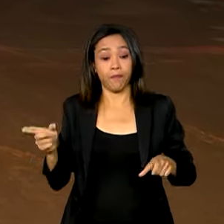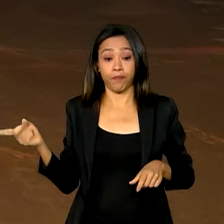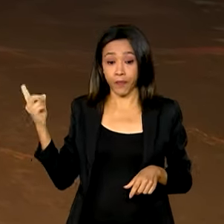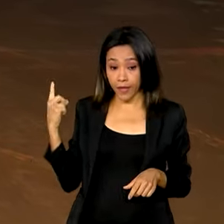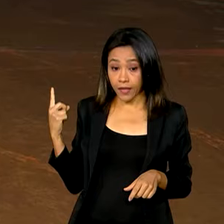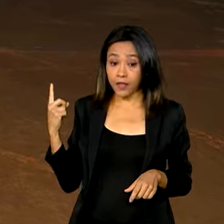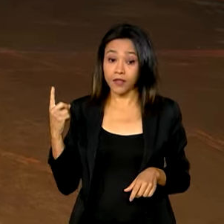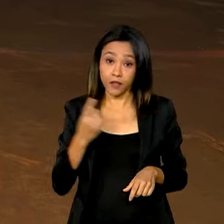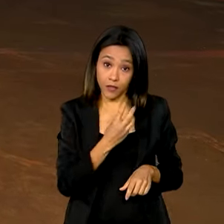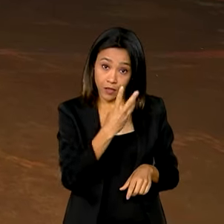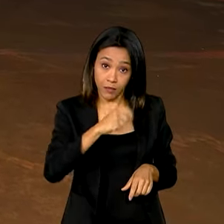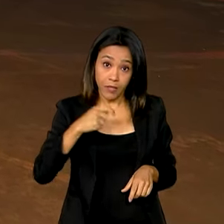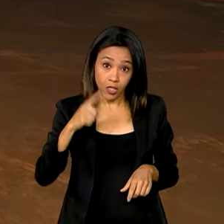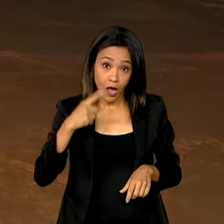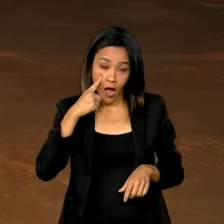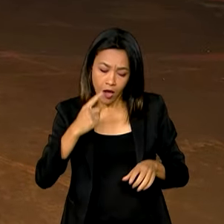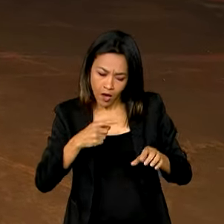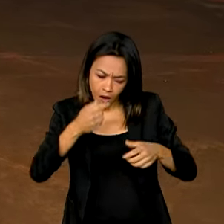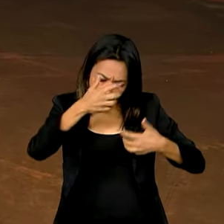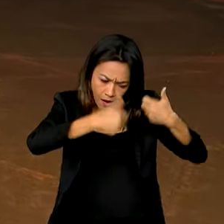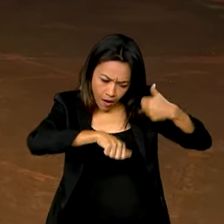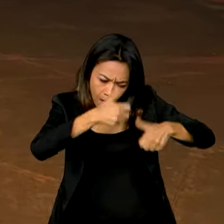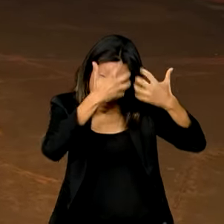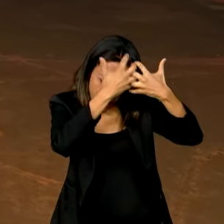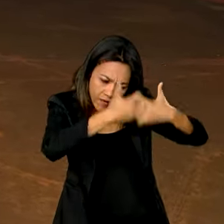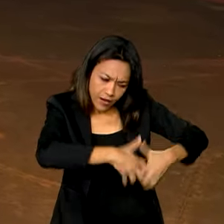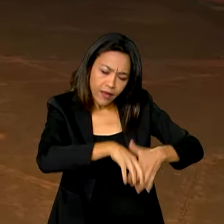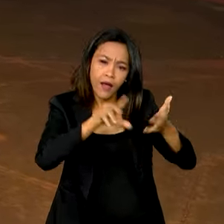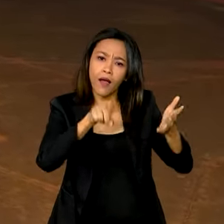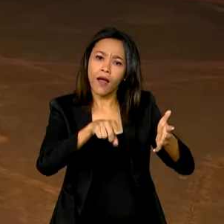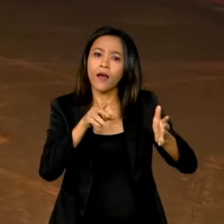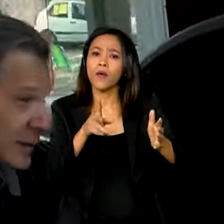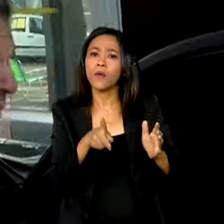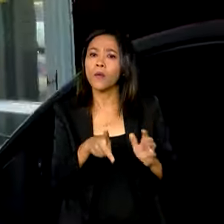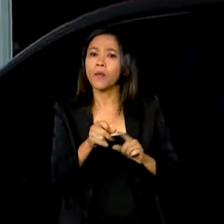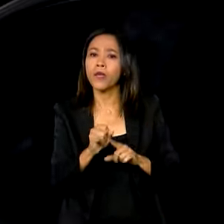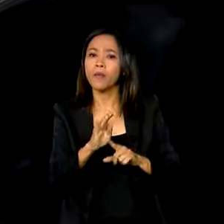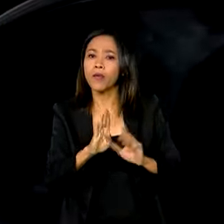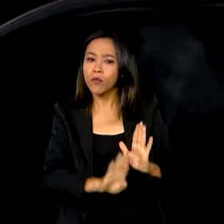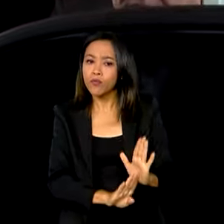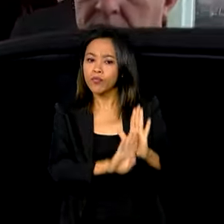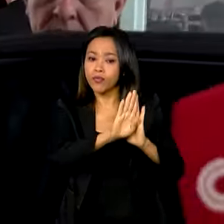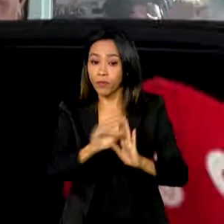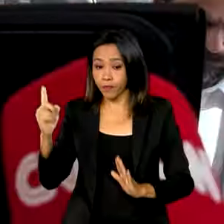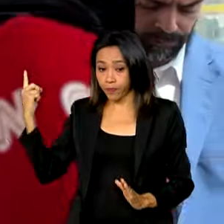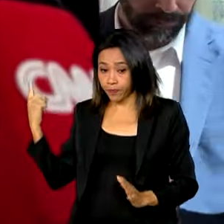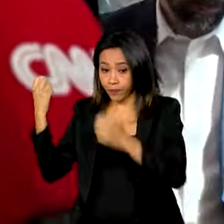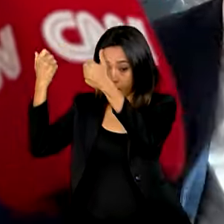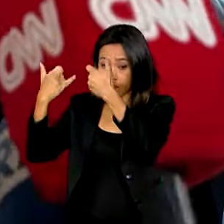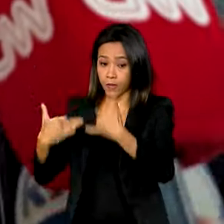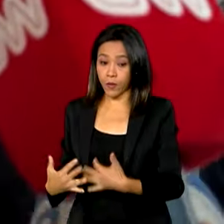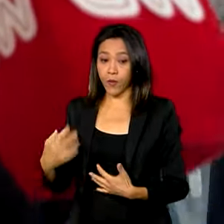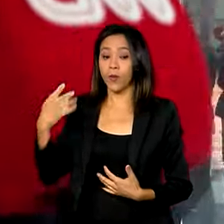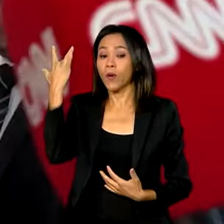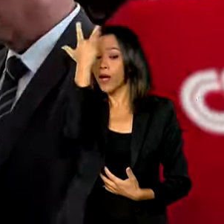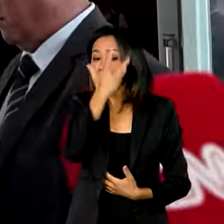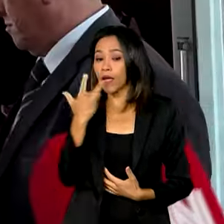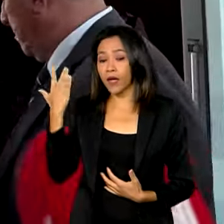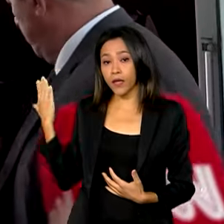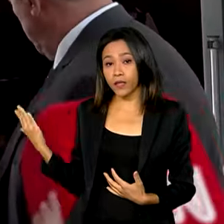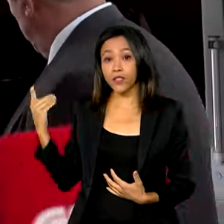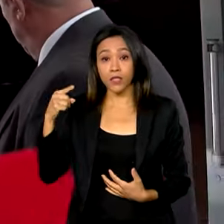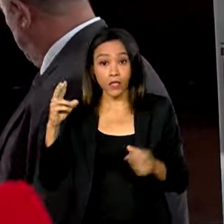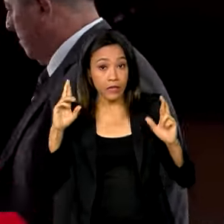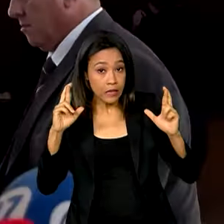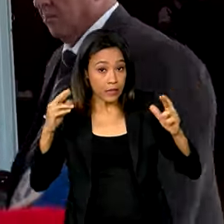equipe econômica rever as projeções do PIB anual para cima. Segundo o ministro da Fazenda, Fernando Haddad, a